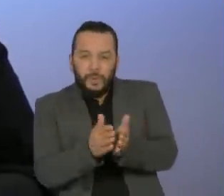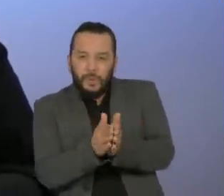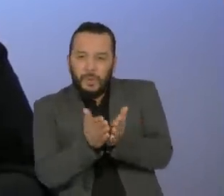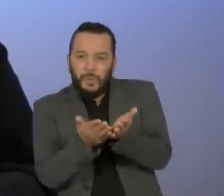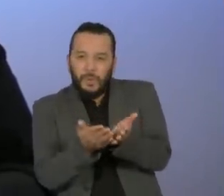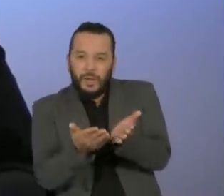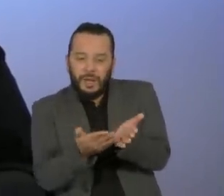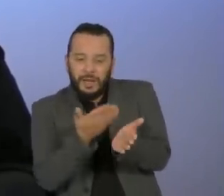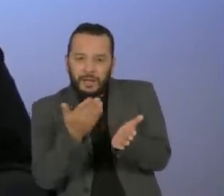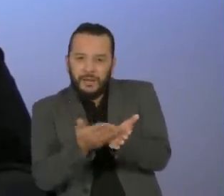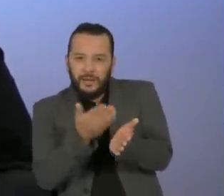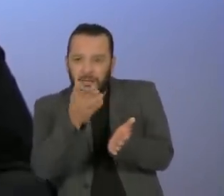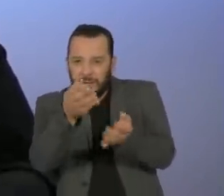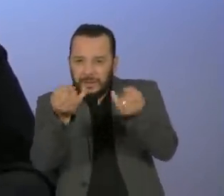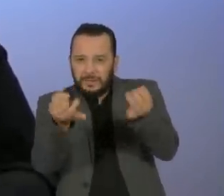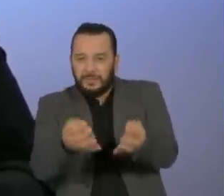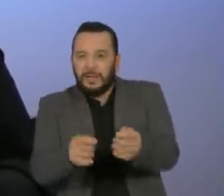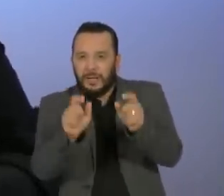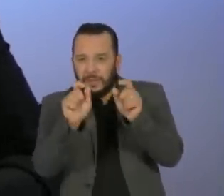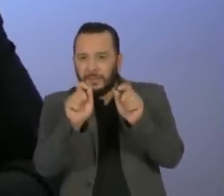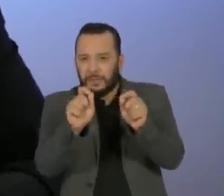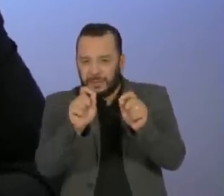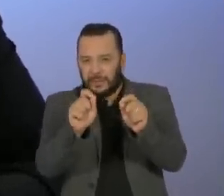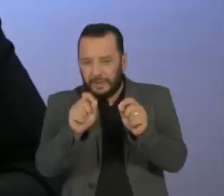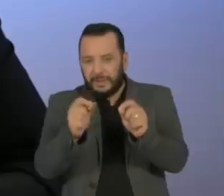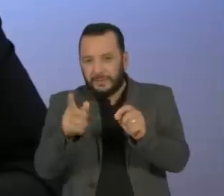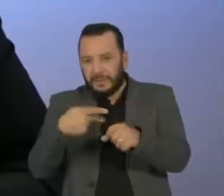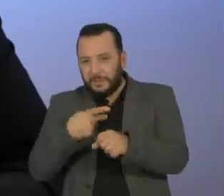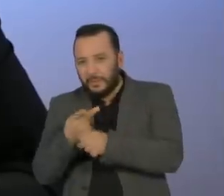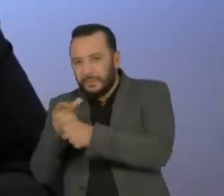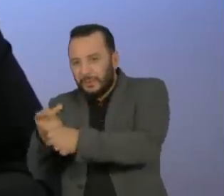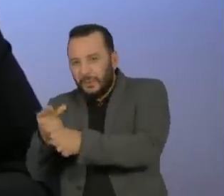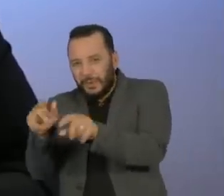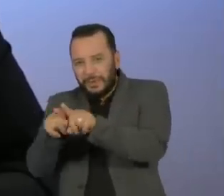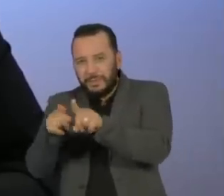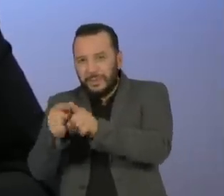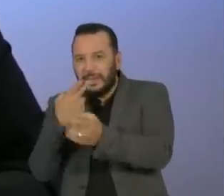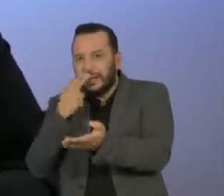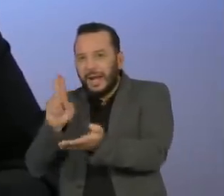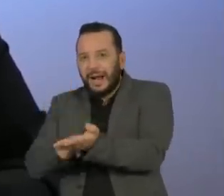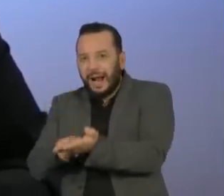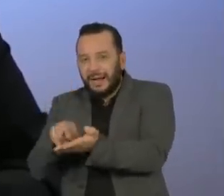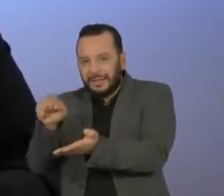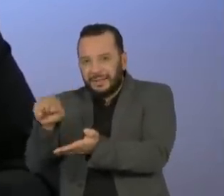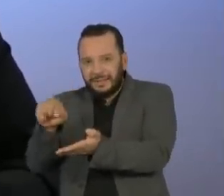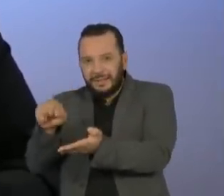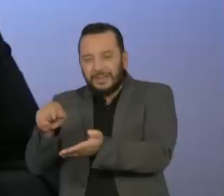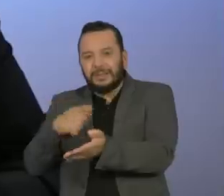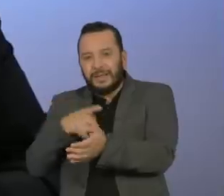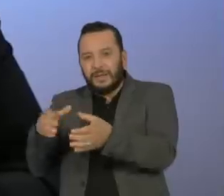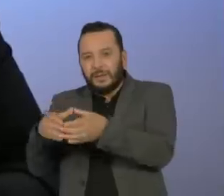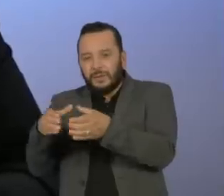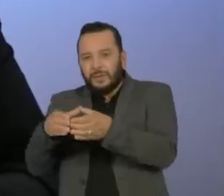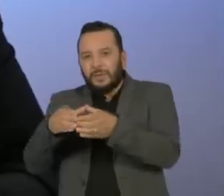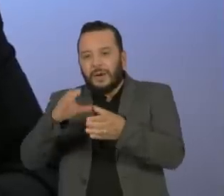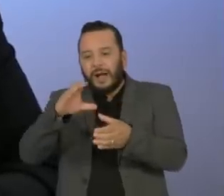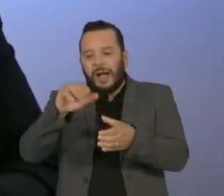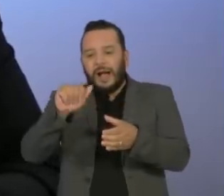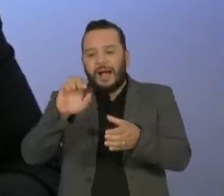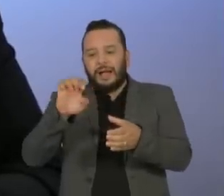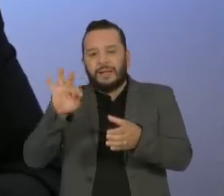que buscou e conta o episódio da carta, uma reaproximação com a tria de Caetano, Gil